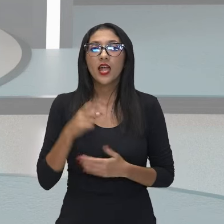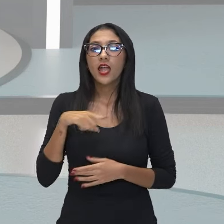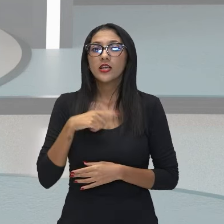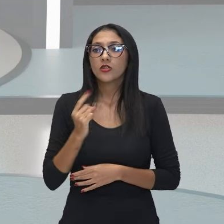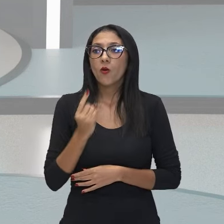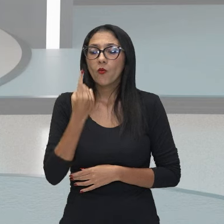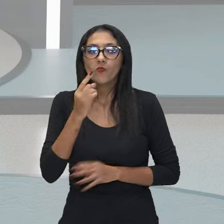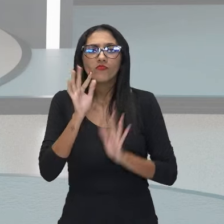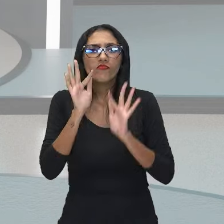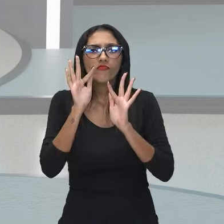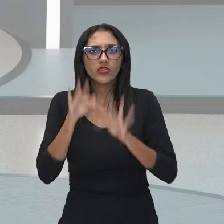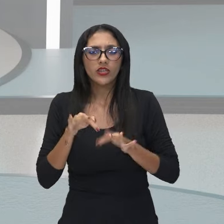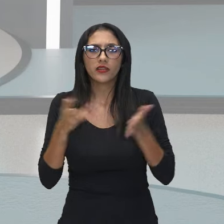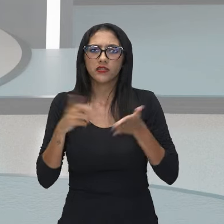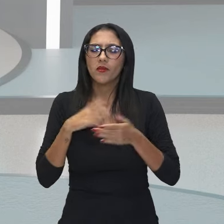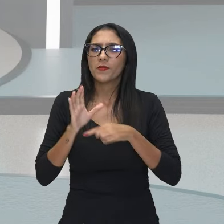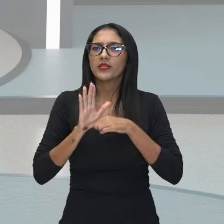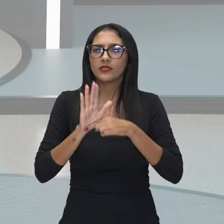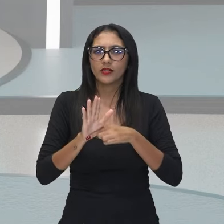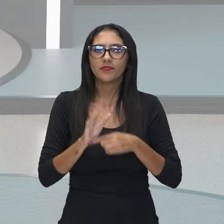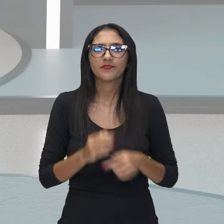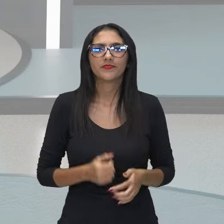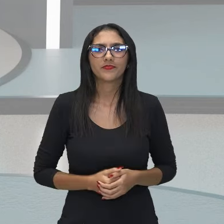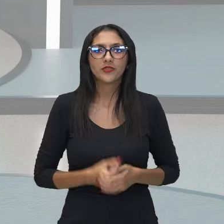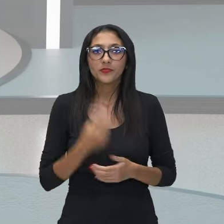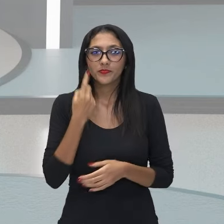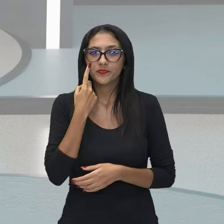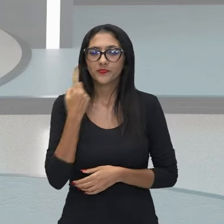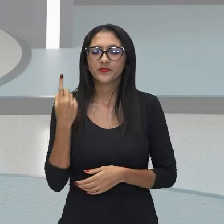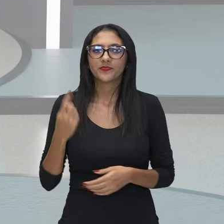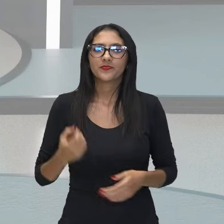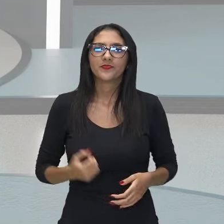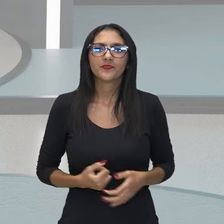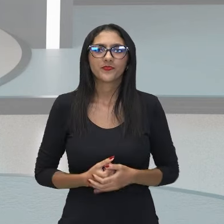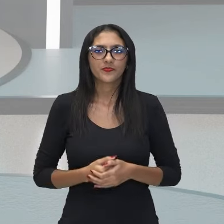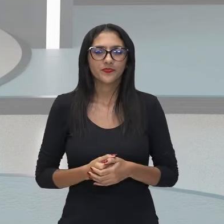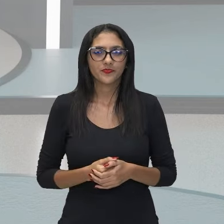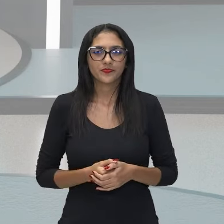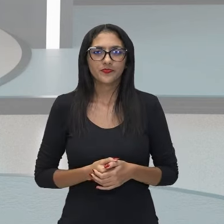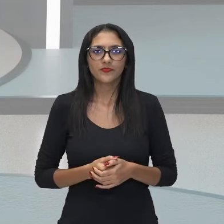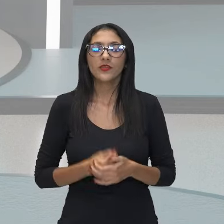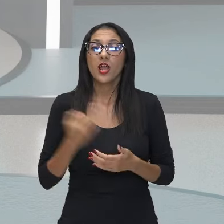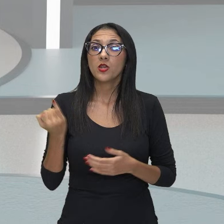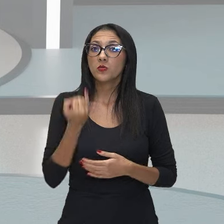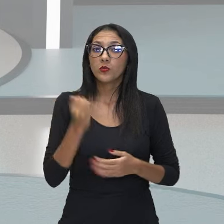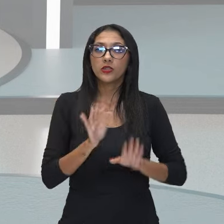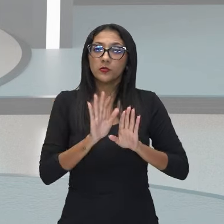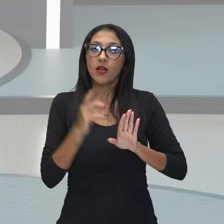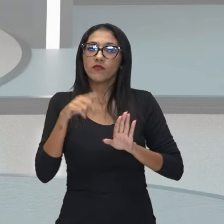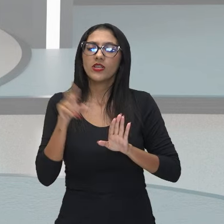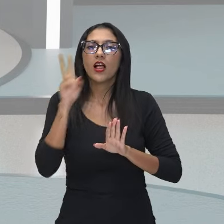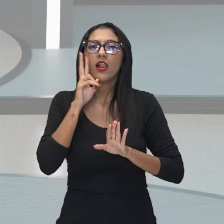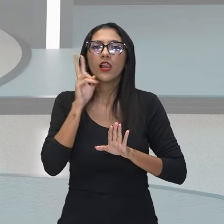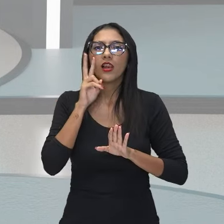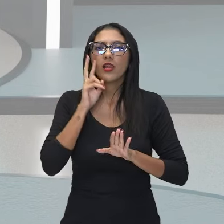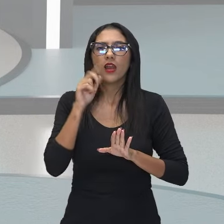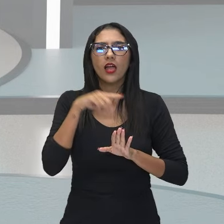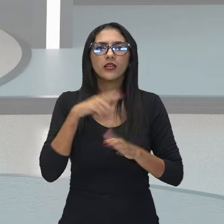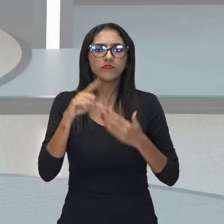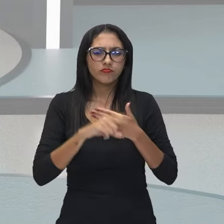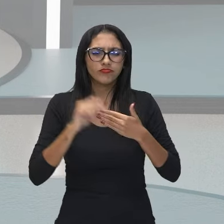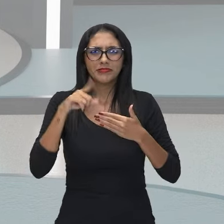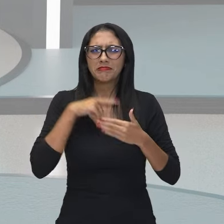citar, né? Então, passa a nossa próxima tela. E aqui é sempre importante frisar. A obra do Mário de Andrade é